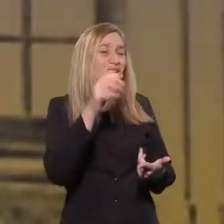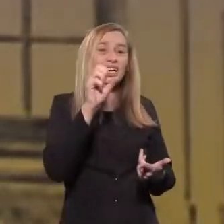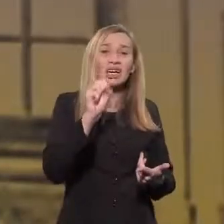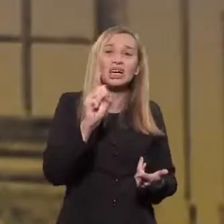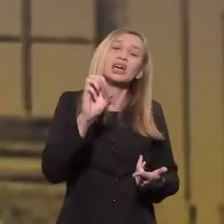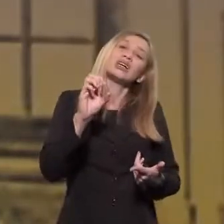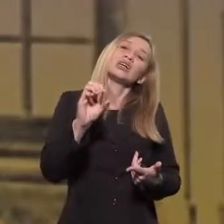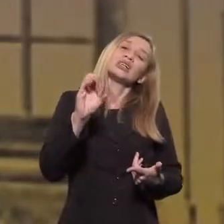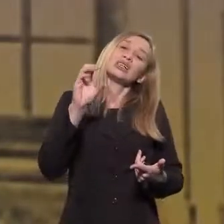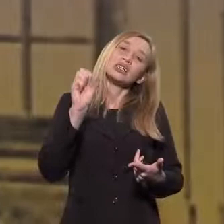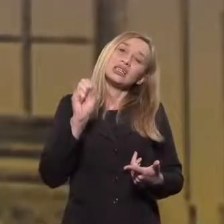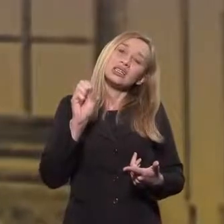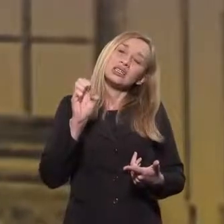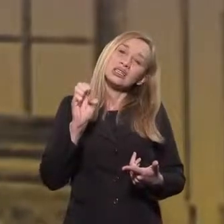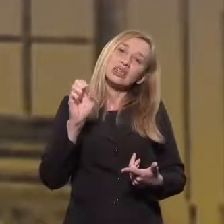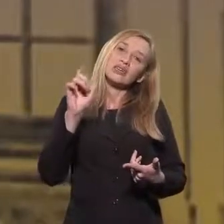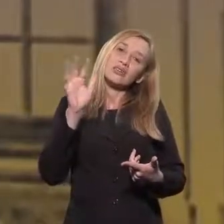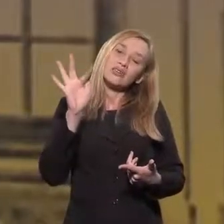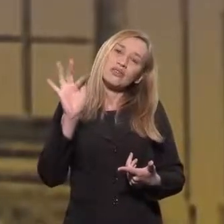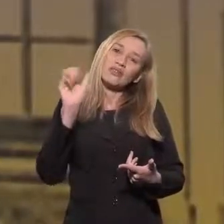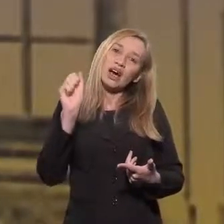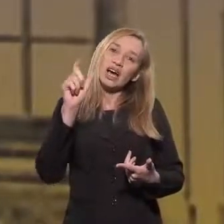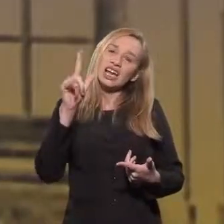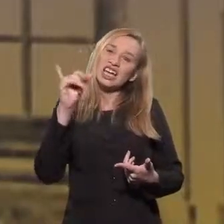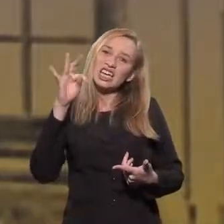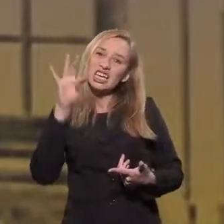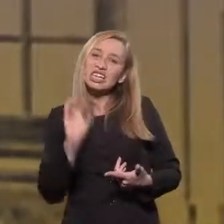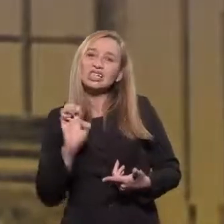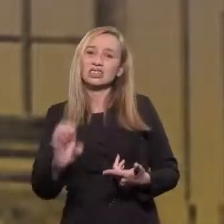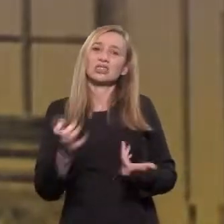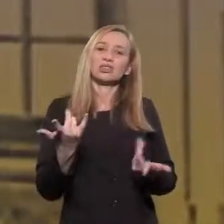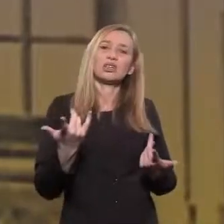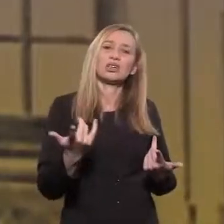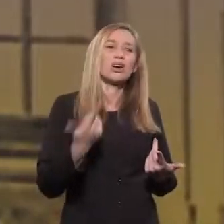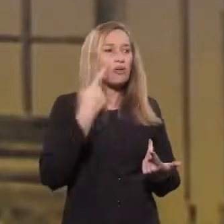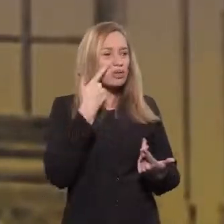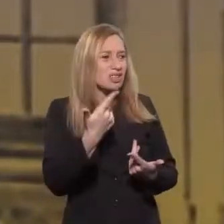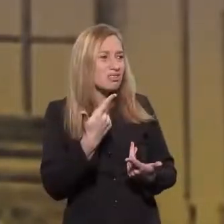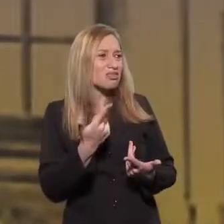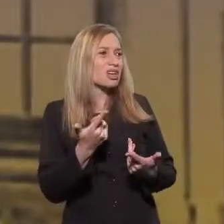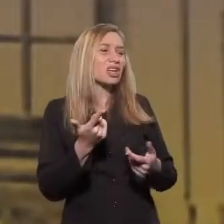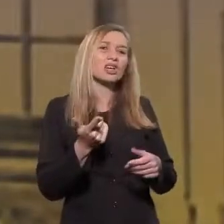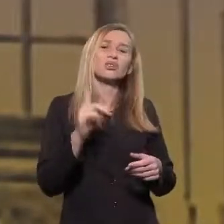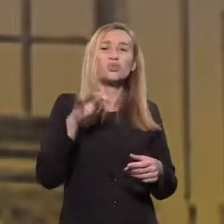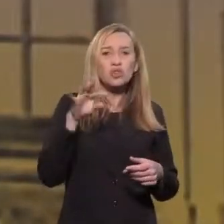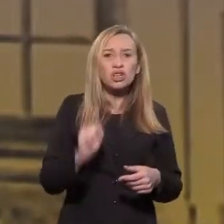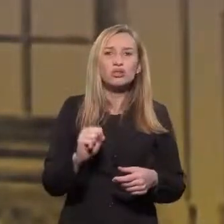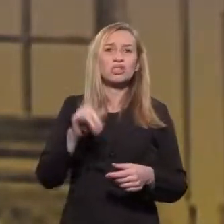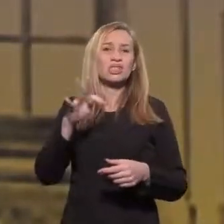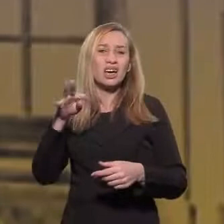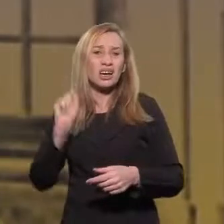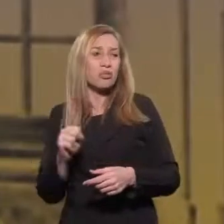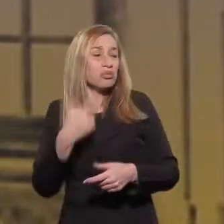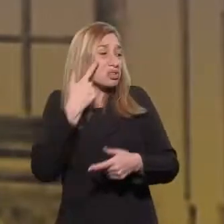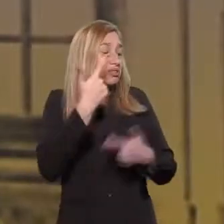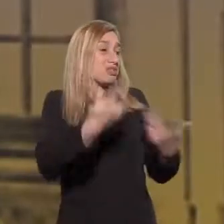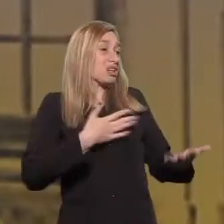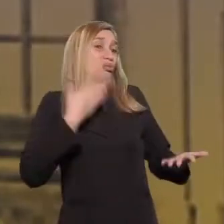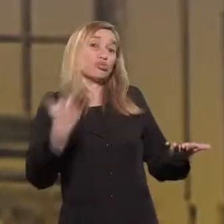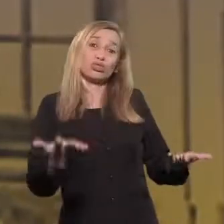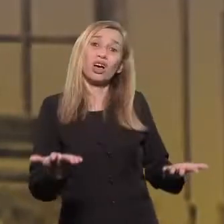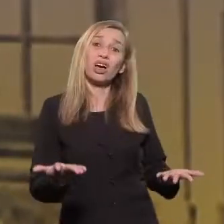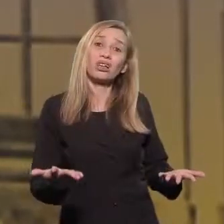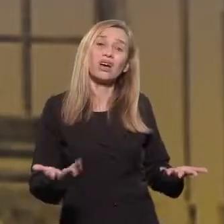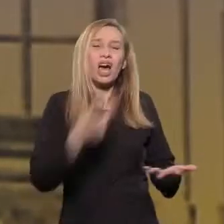cefalite que pode ocorrer num quadro de exposição natural, ao vírus do sarampo, que não dá para você admitir. Então,